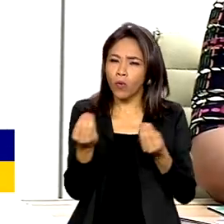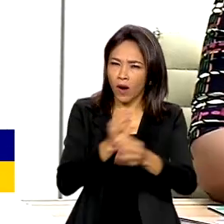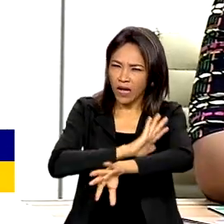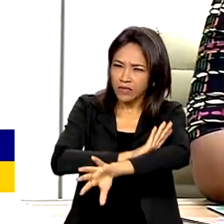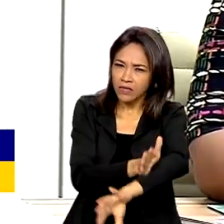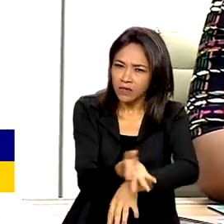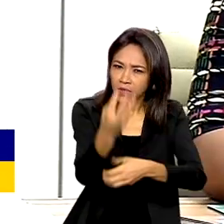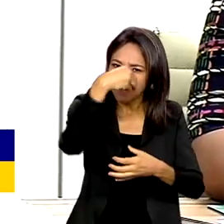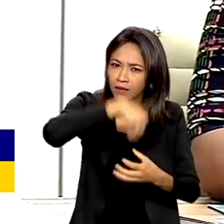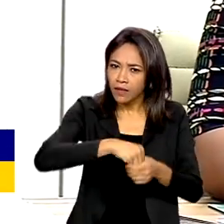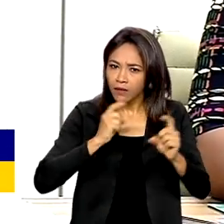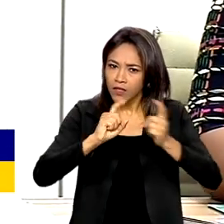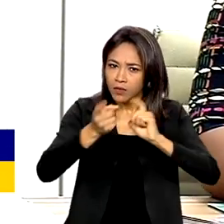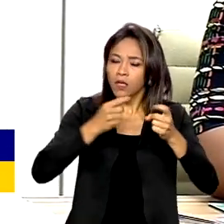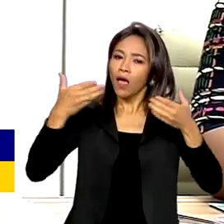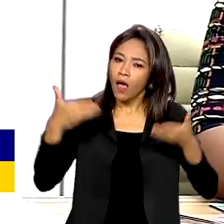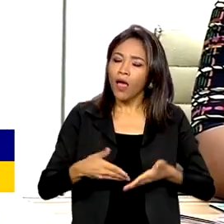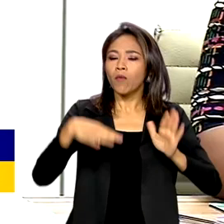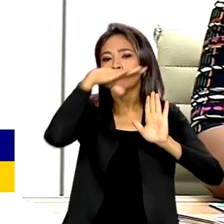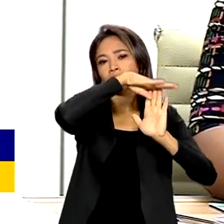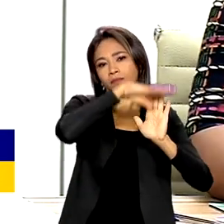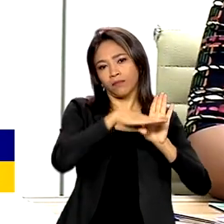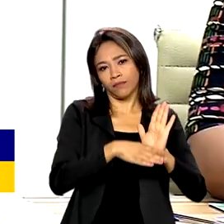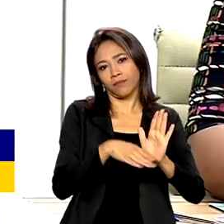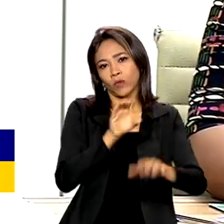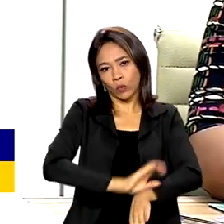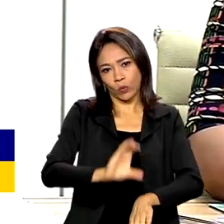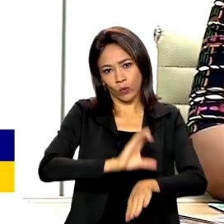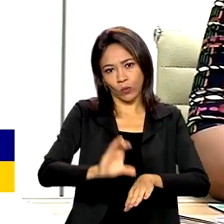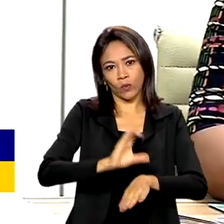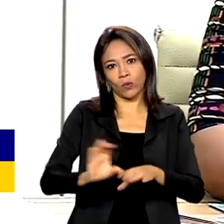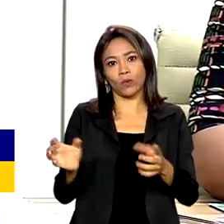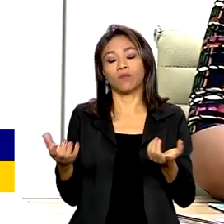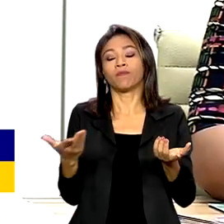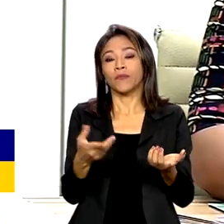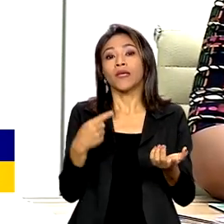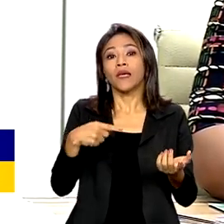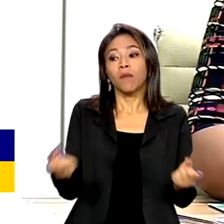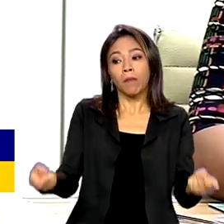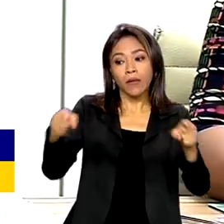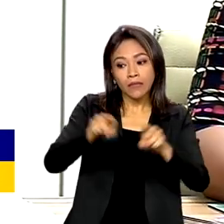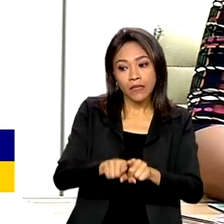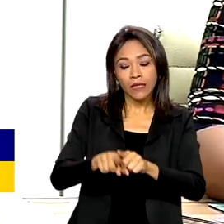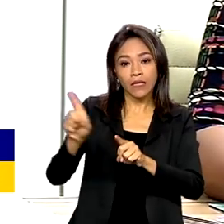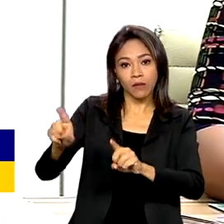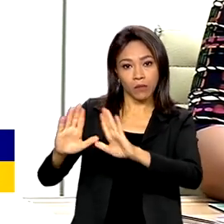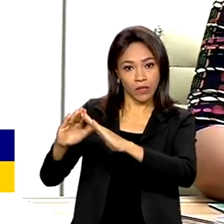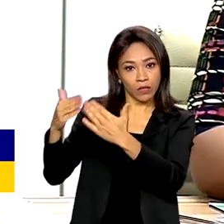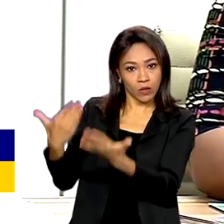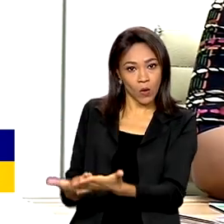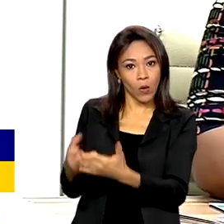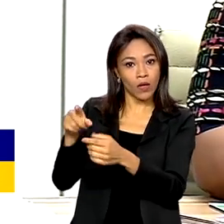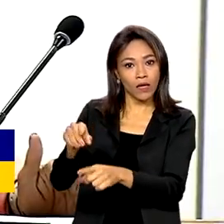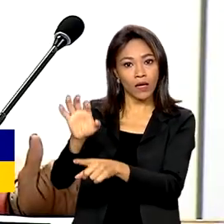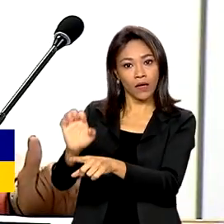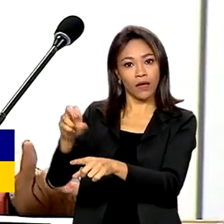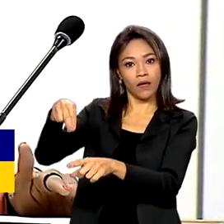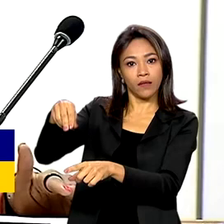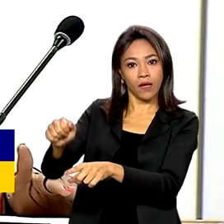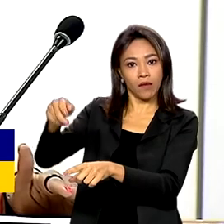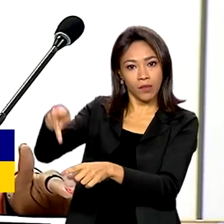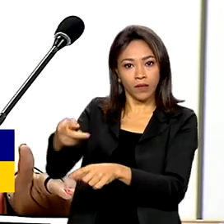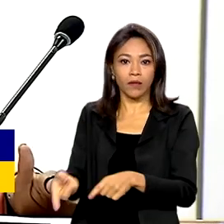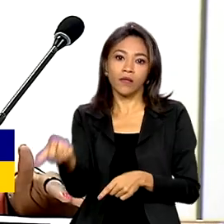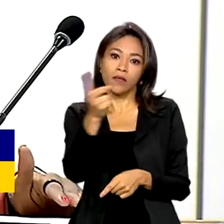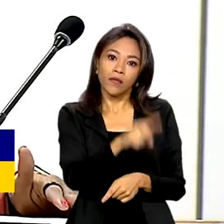é o tema do Programa de Formação de Iniciativas Antirracistas. Uma parceria entre a Escola Nacional de Administração Pública e o